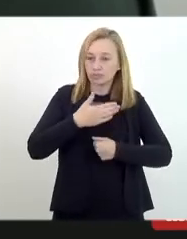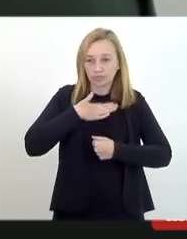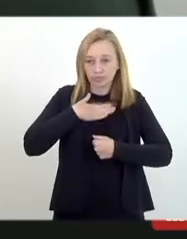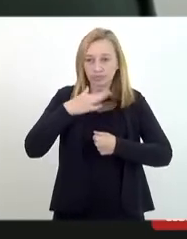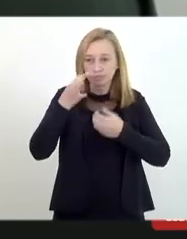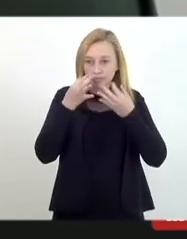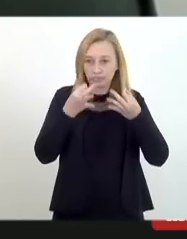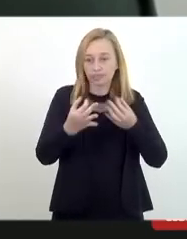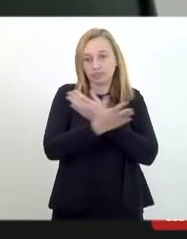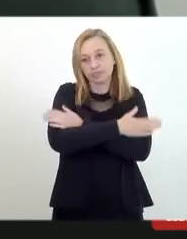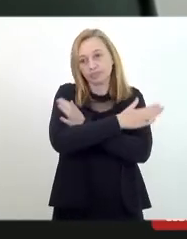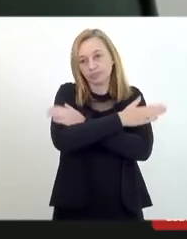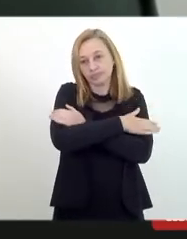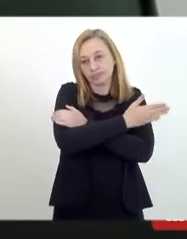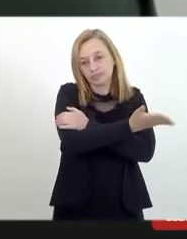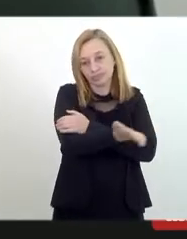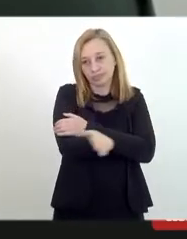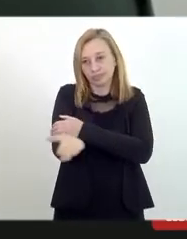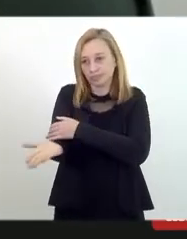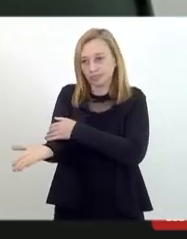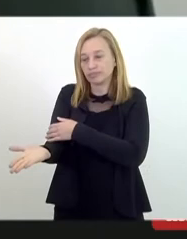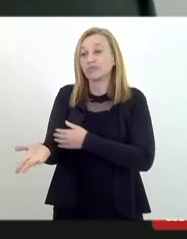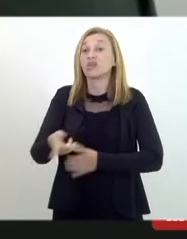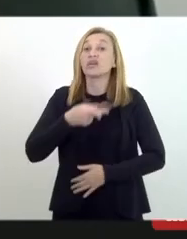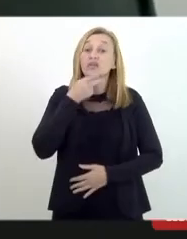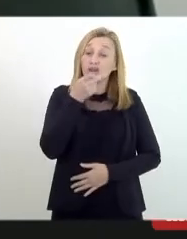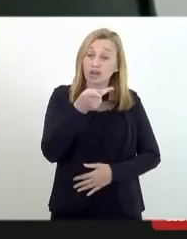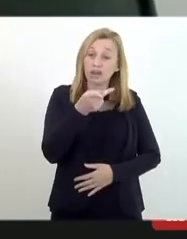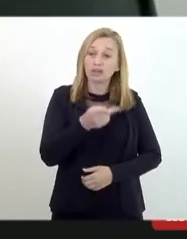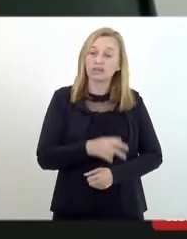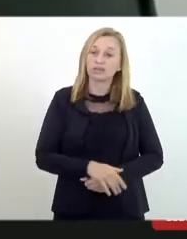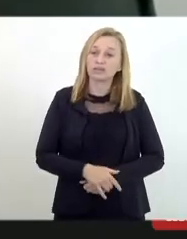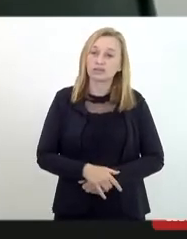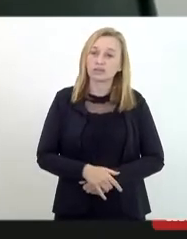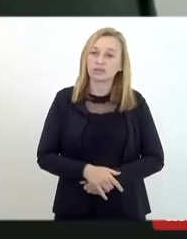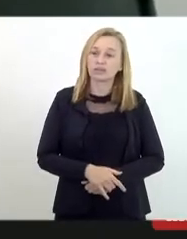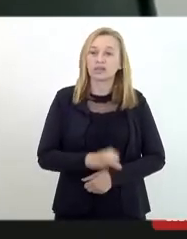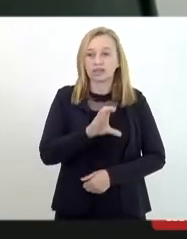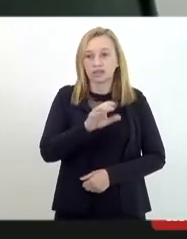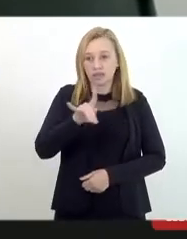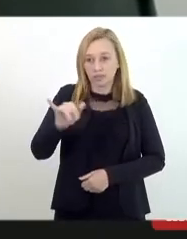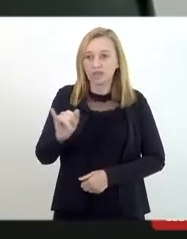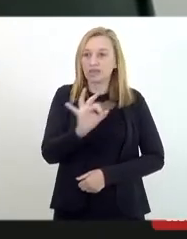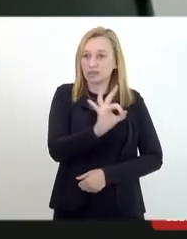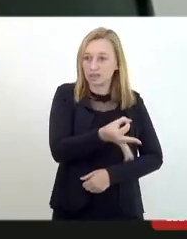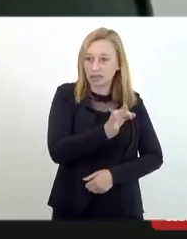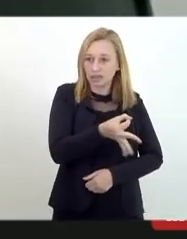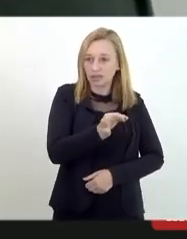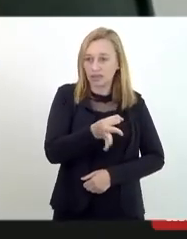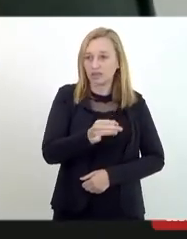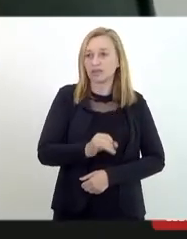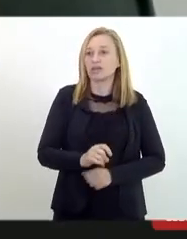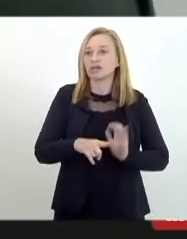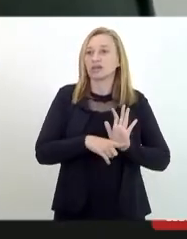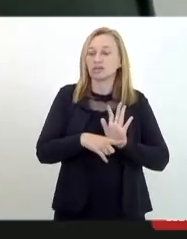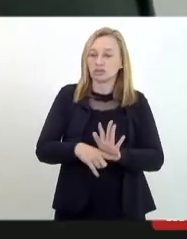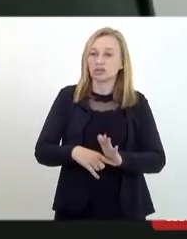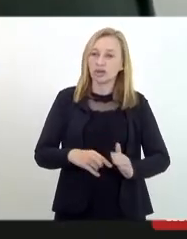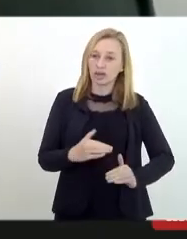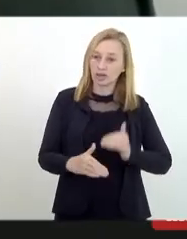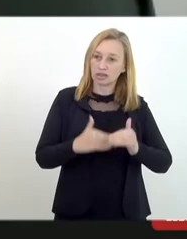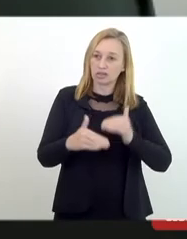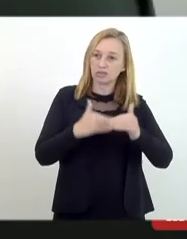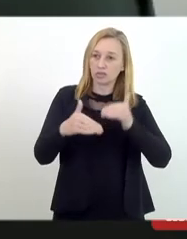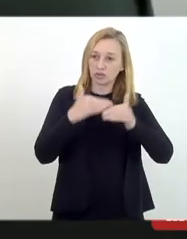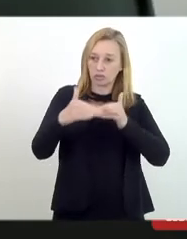atenção, meu abraço a todos e dizer que essa CPI certamente trará grandes avanços e